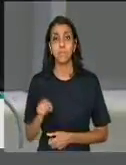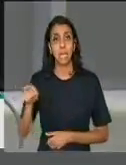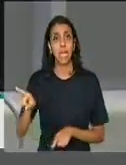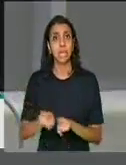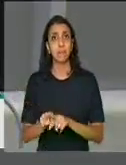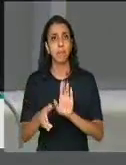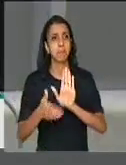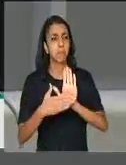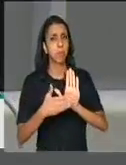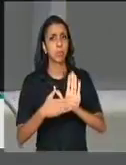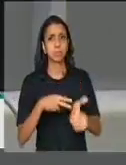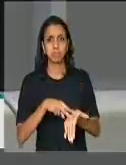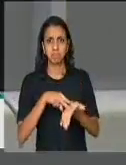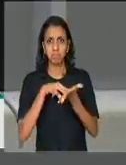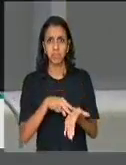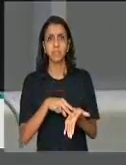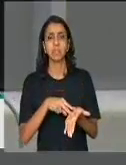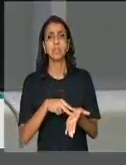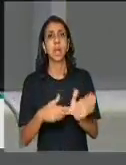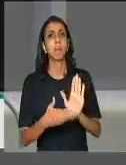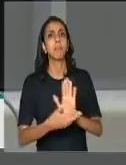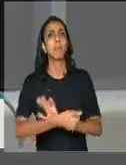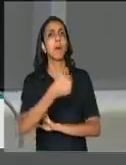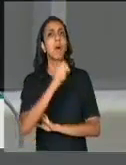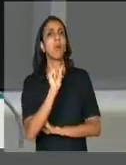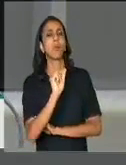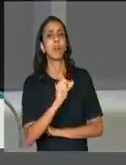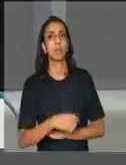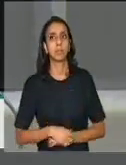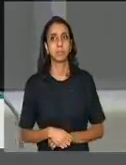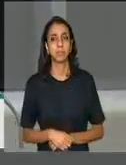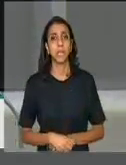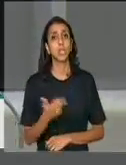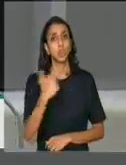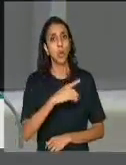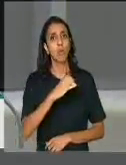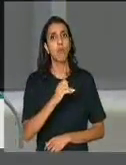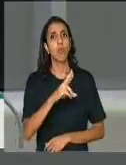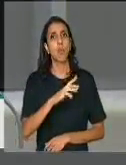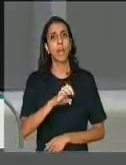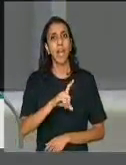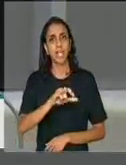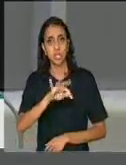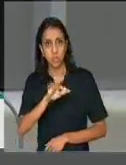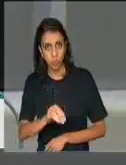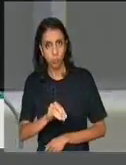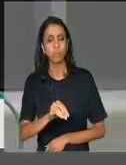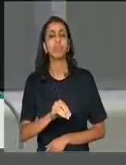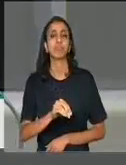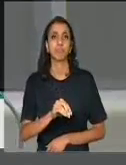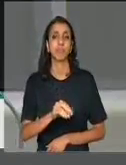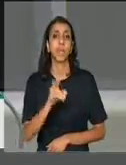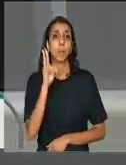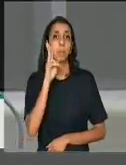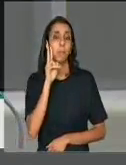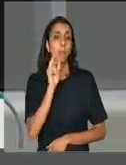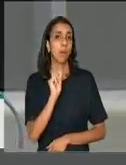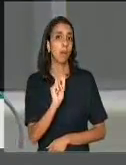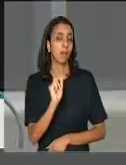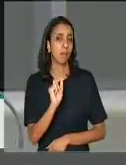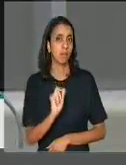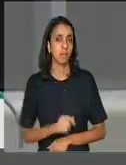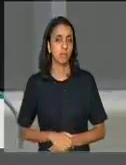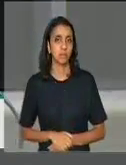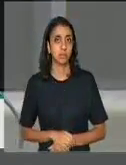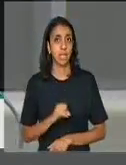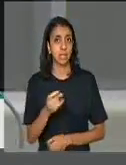concretas. A primeira proposta, a retomada do crédito. E é importante que a gente lembre que na retomada